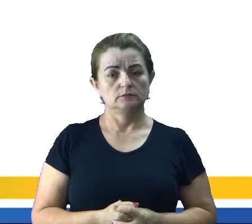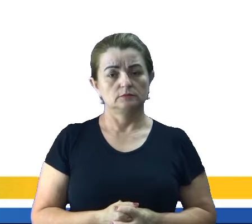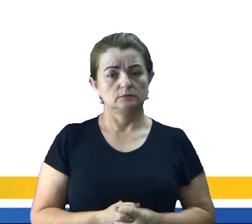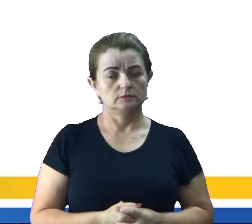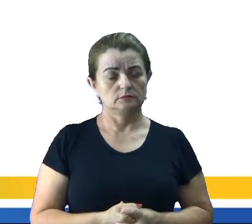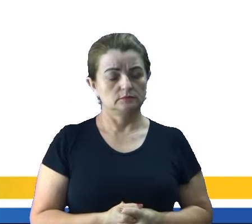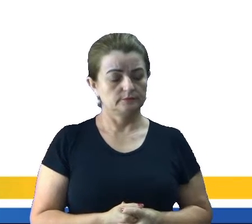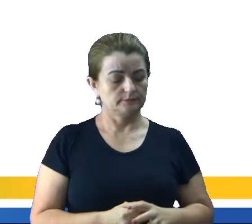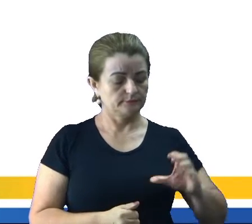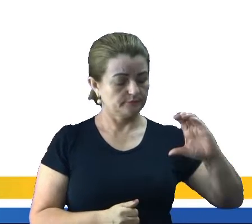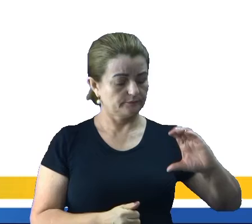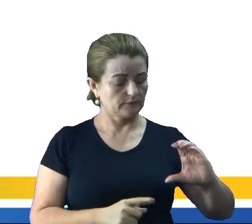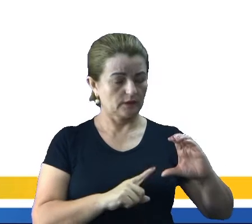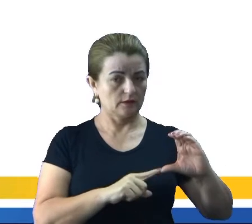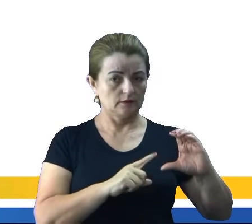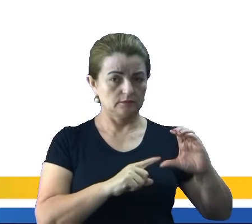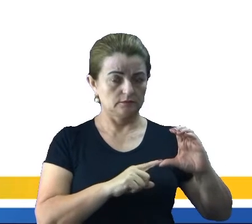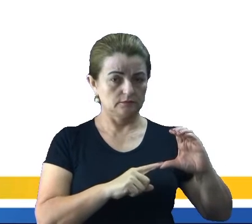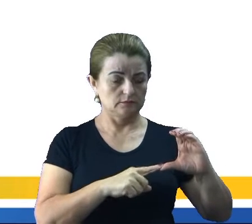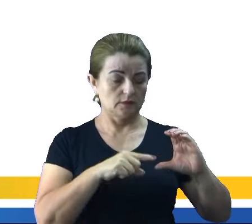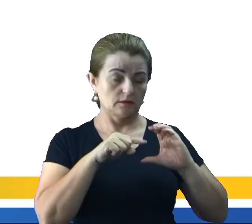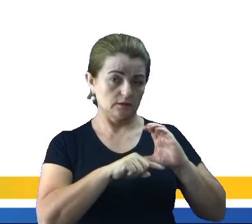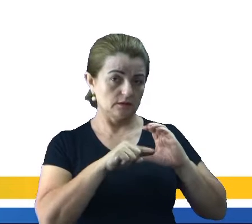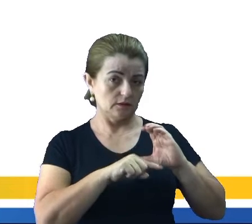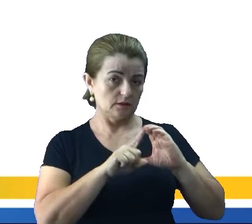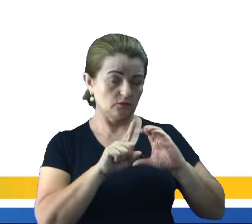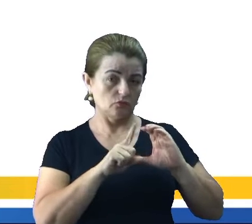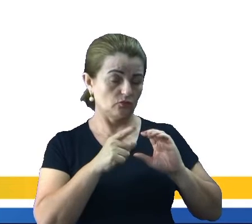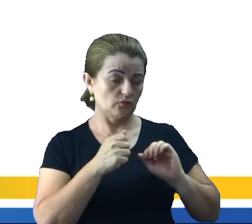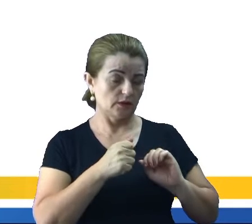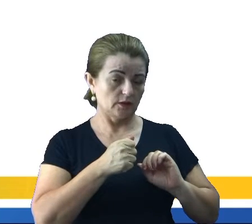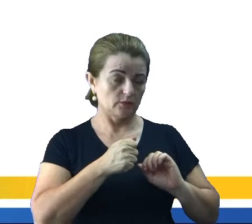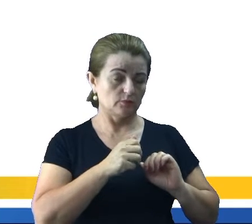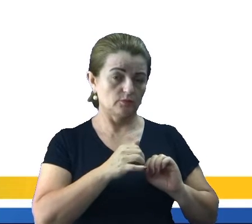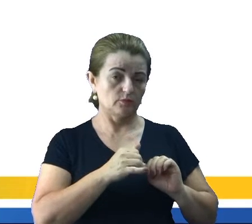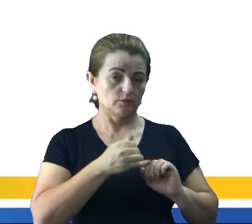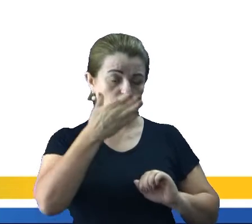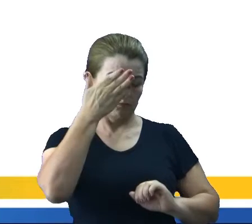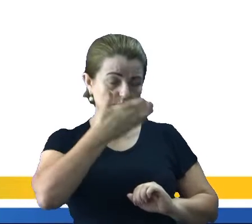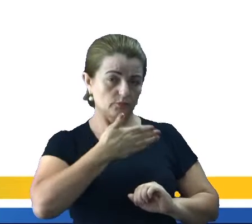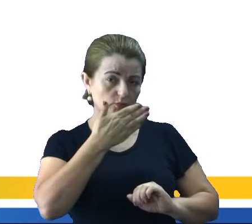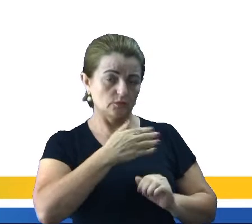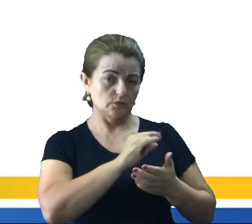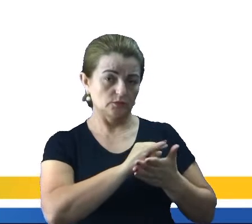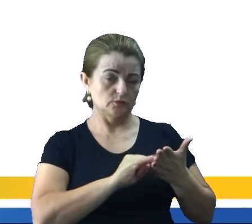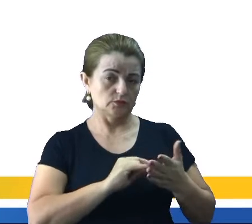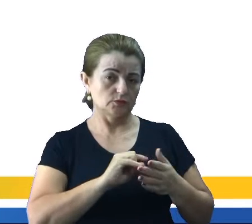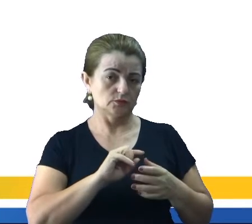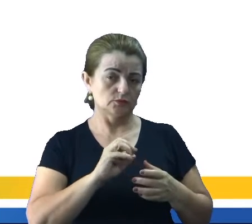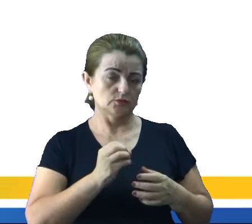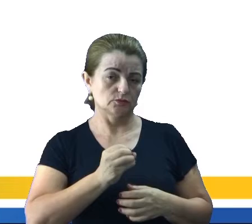Na letra C Calvin não vai patentear suas descobertas de novas formas de vida